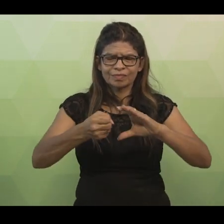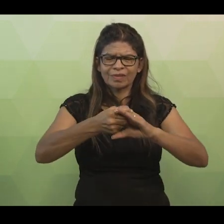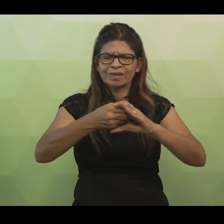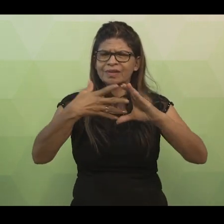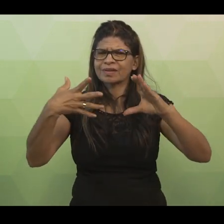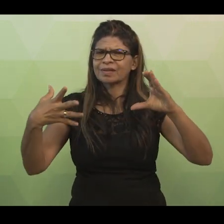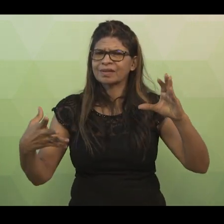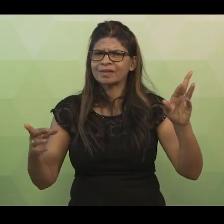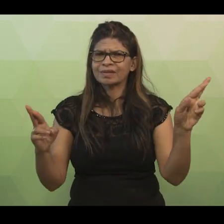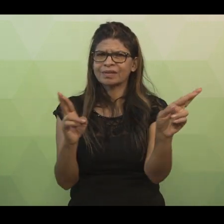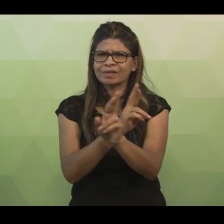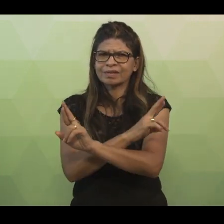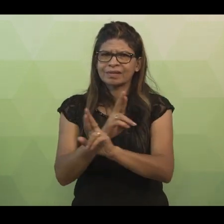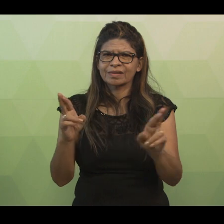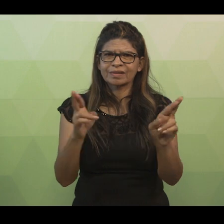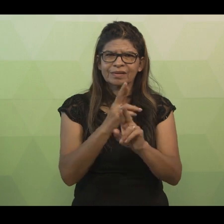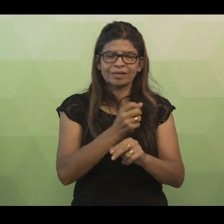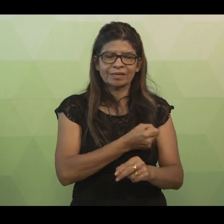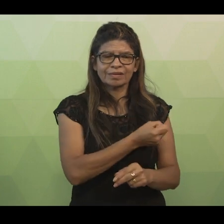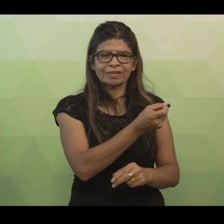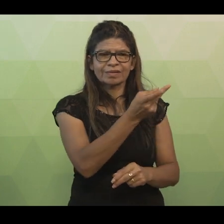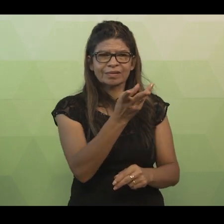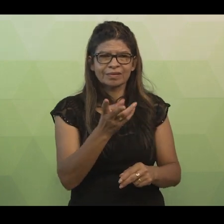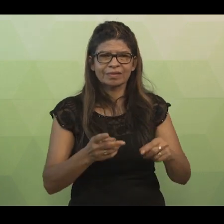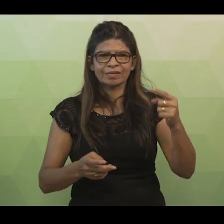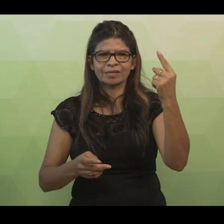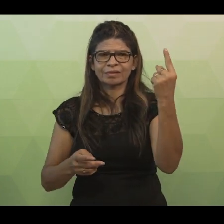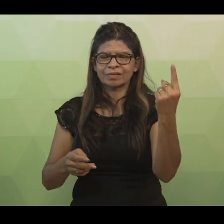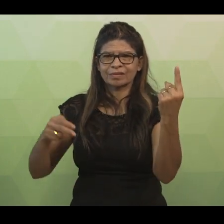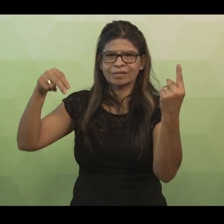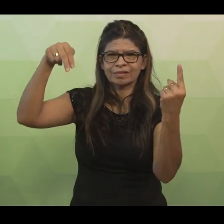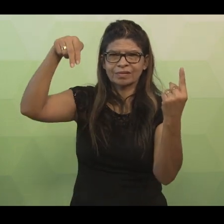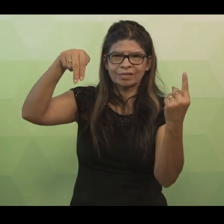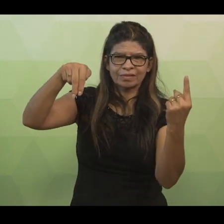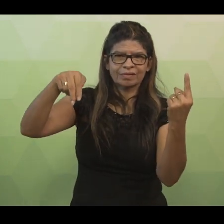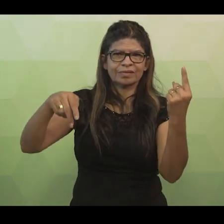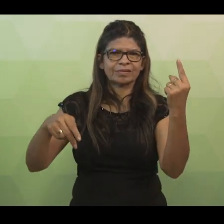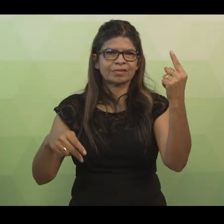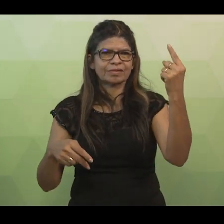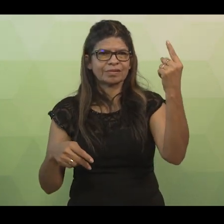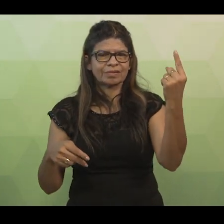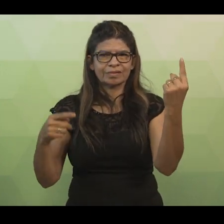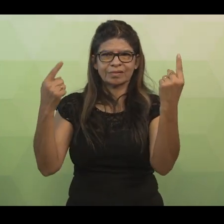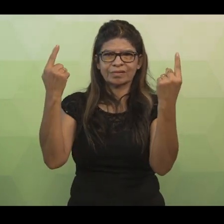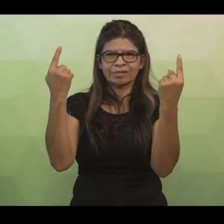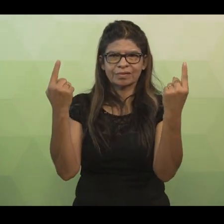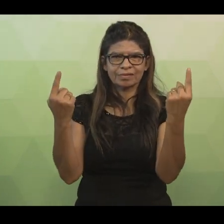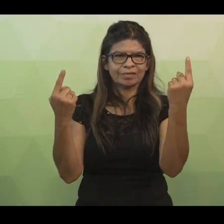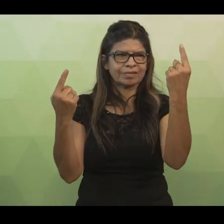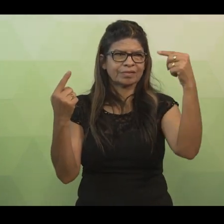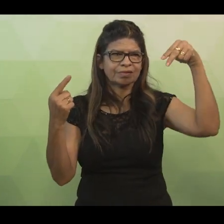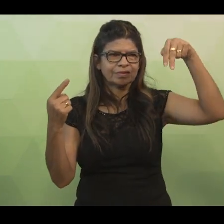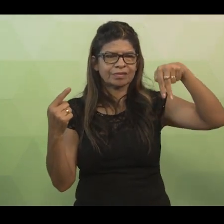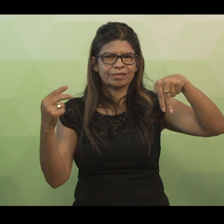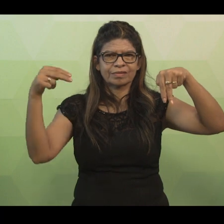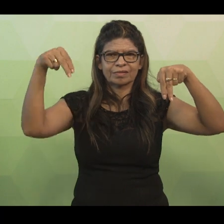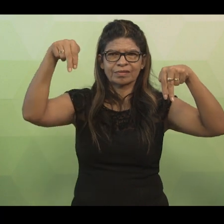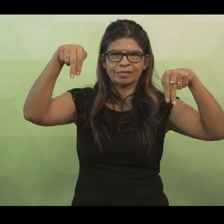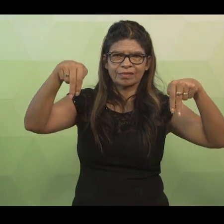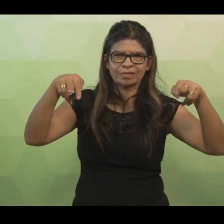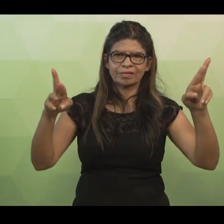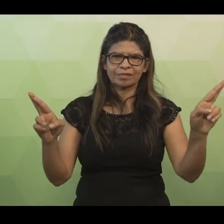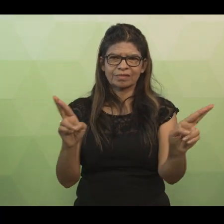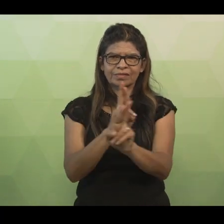deste relacionamento, representando o número de vezes que cada elemento de uma entidade pode participar da relação.